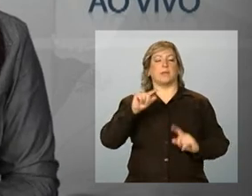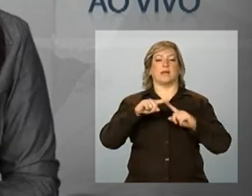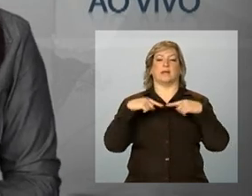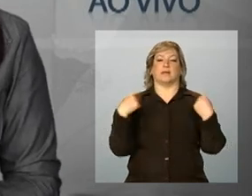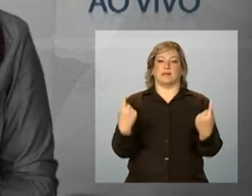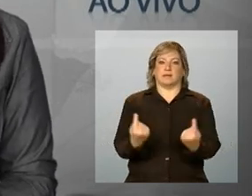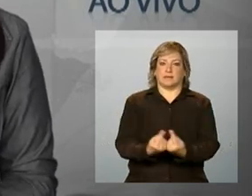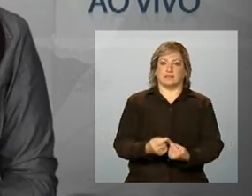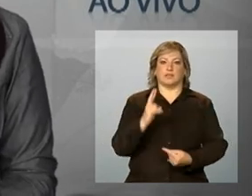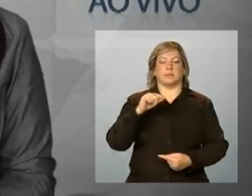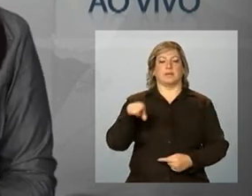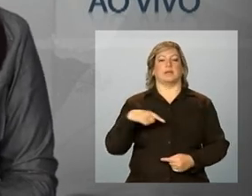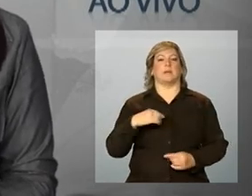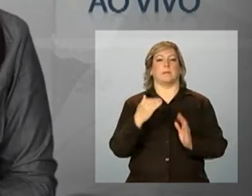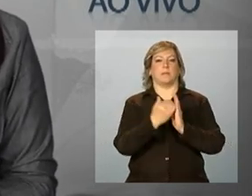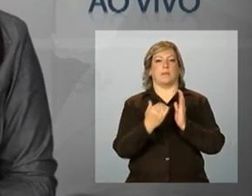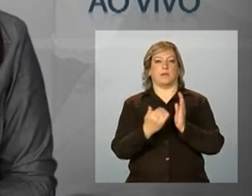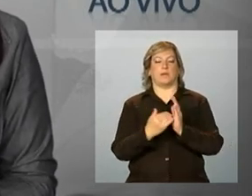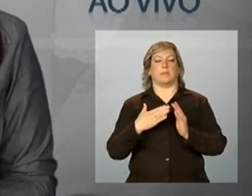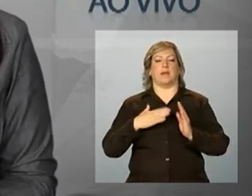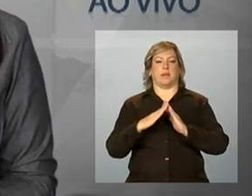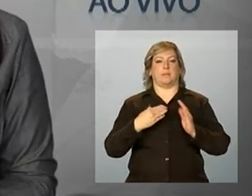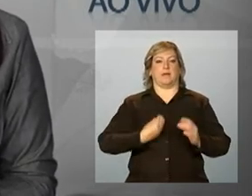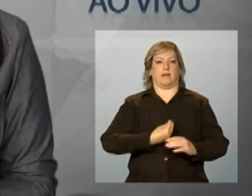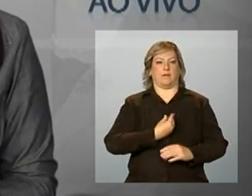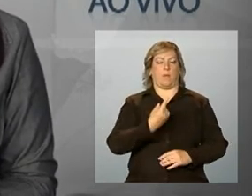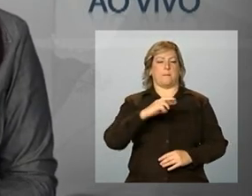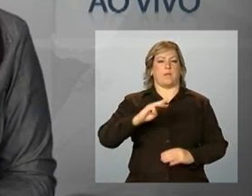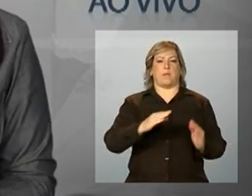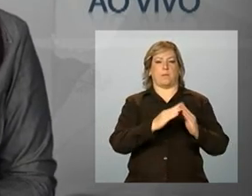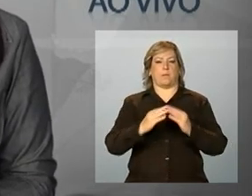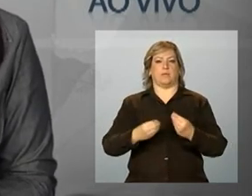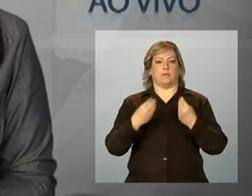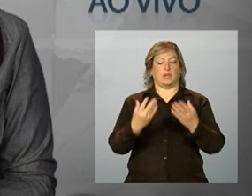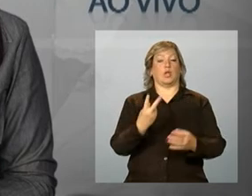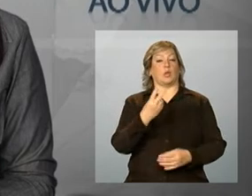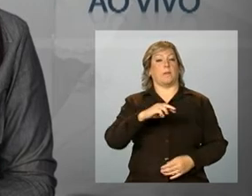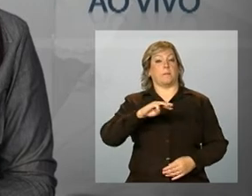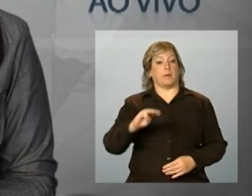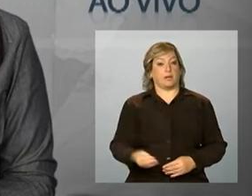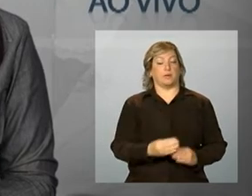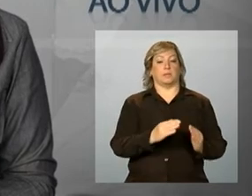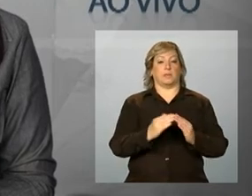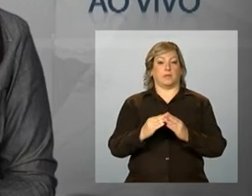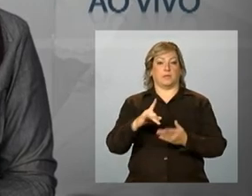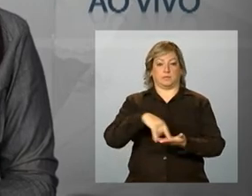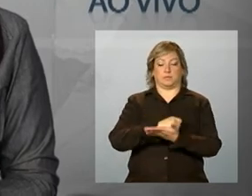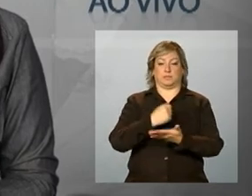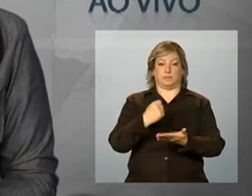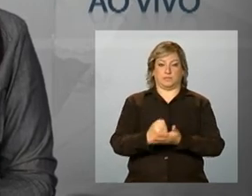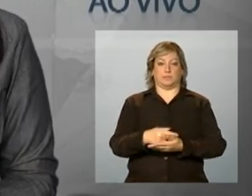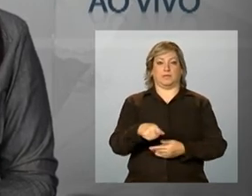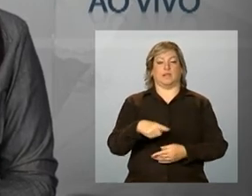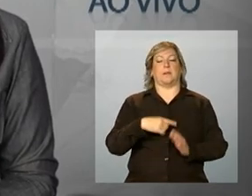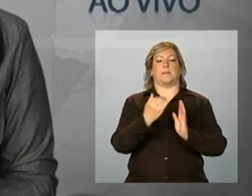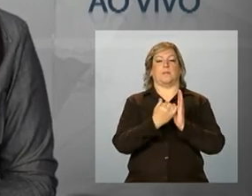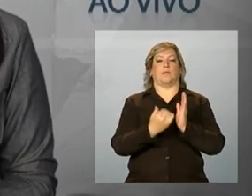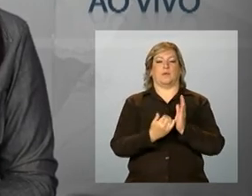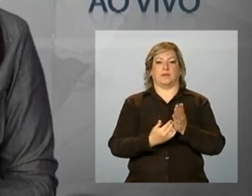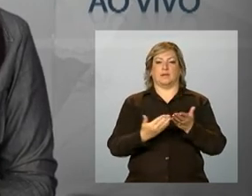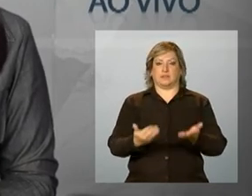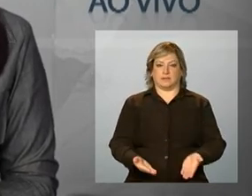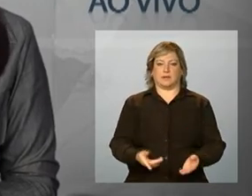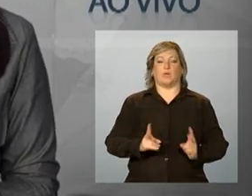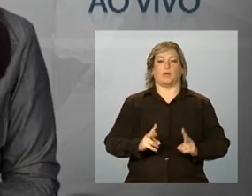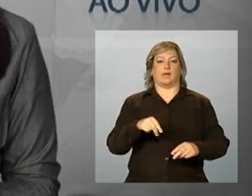cerimônia alusiva a 1 milhão de moradias entregues e 2 milhões de moradias contratadas pelo programa Minha Casa